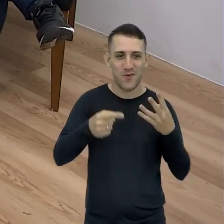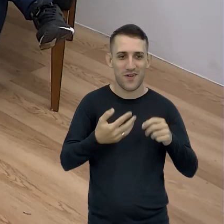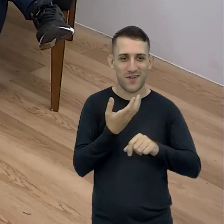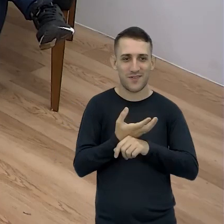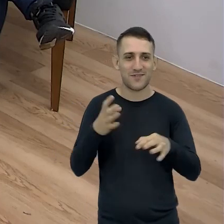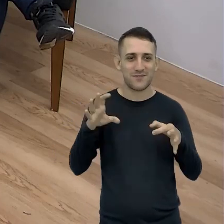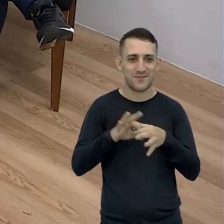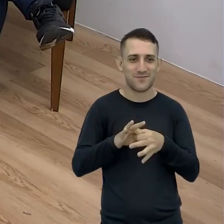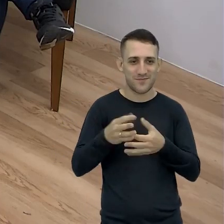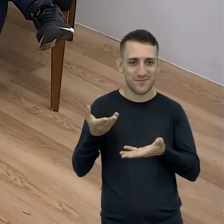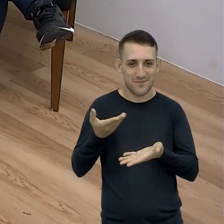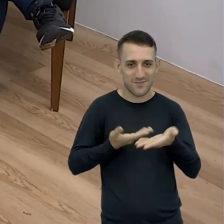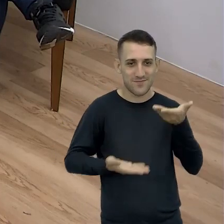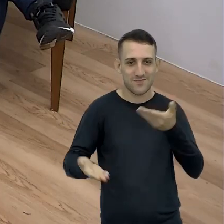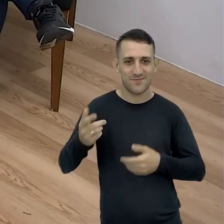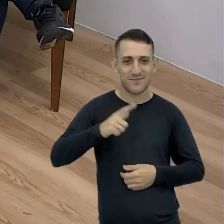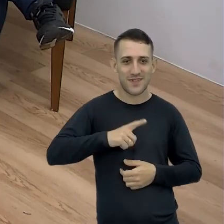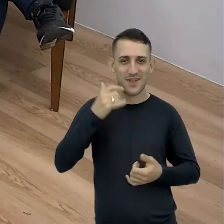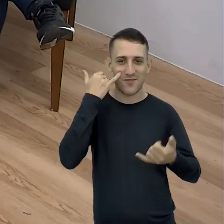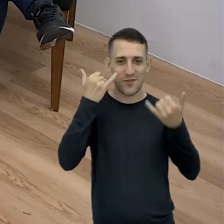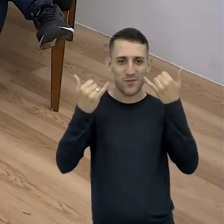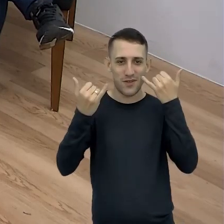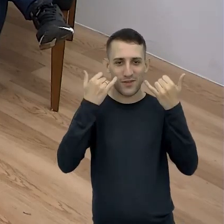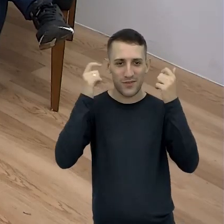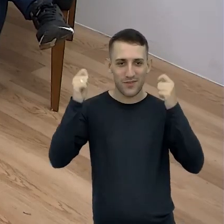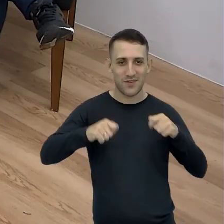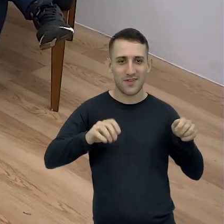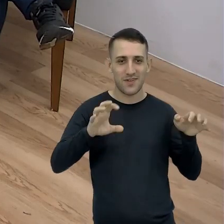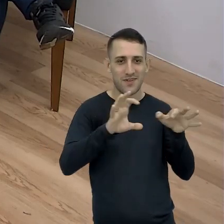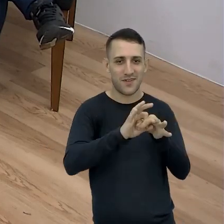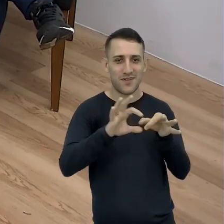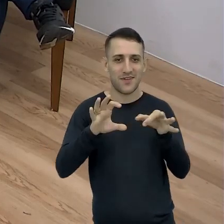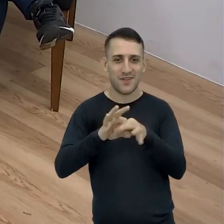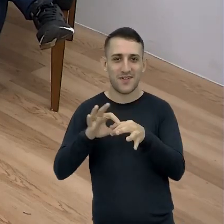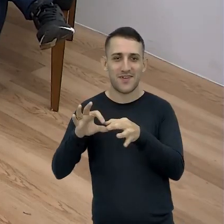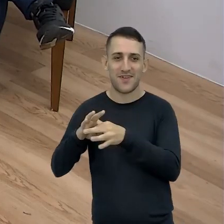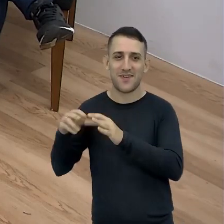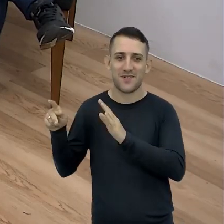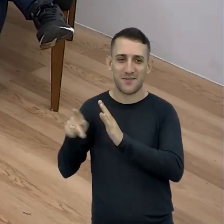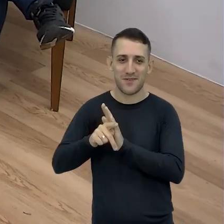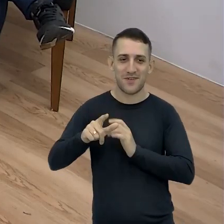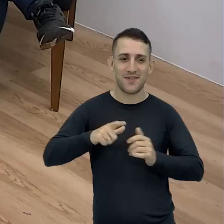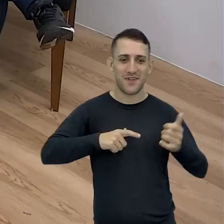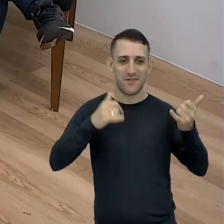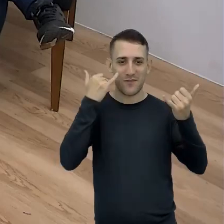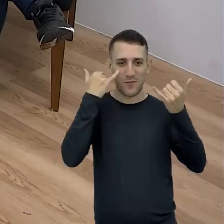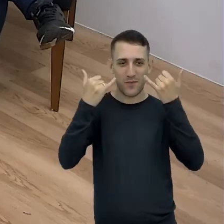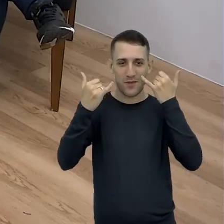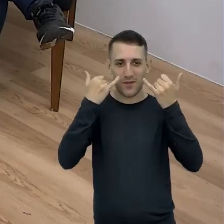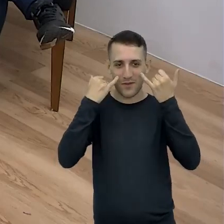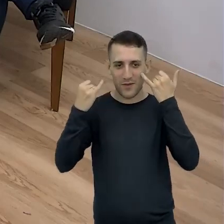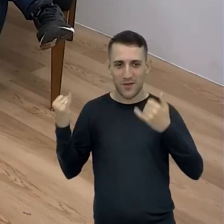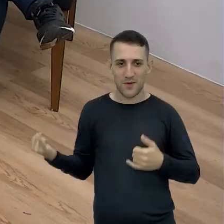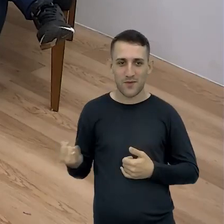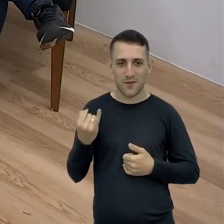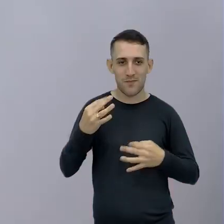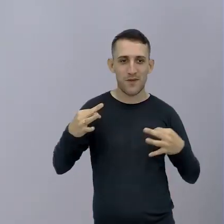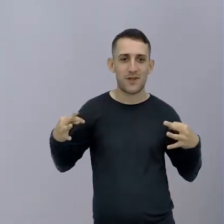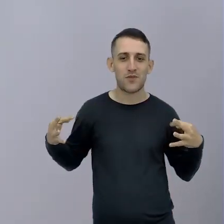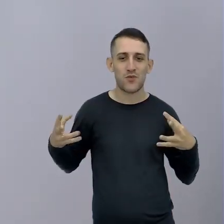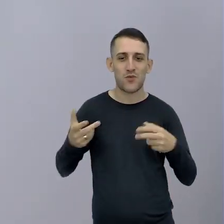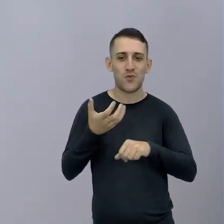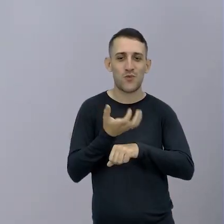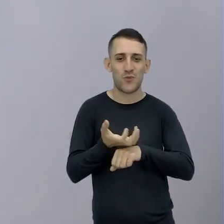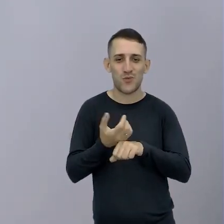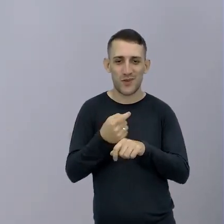interagem E tem informações Que um liga o outro Muito Uma informação importante Para todos os